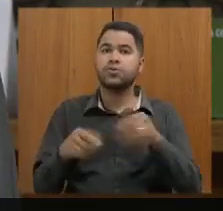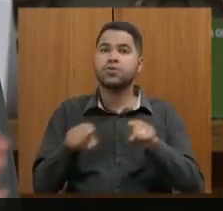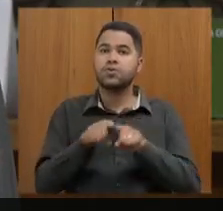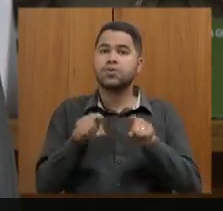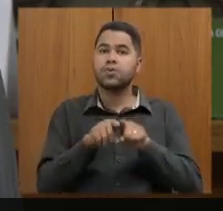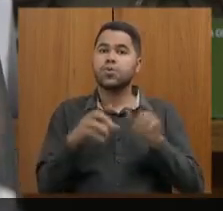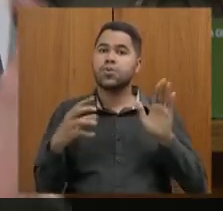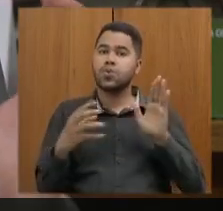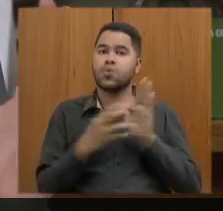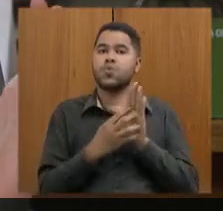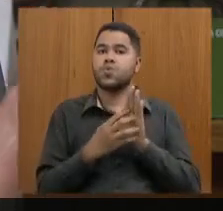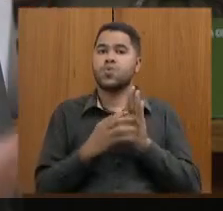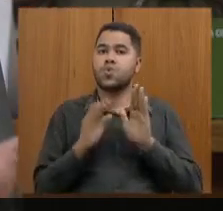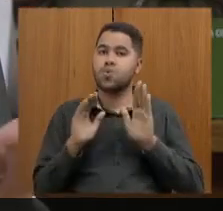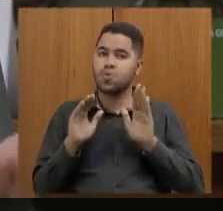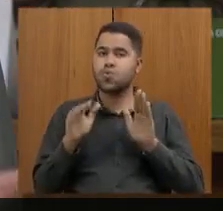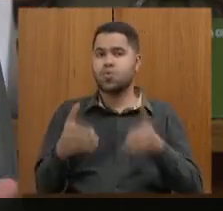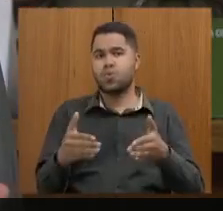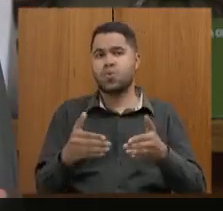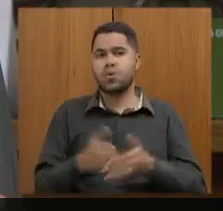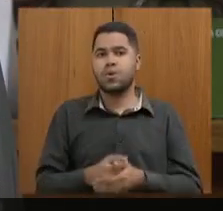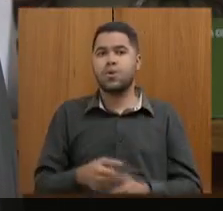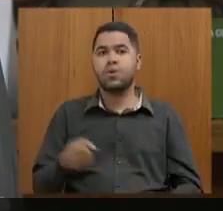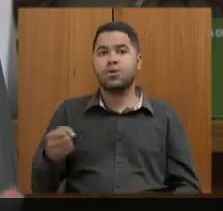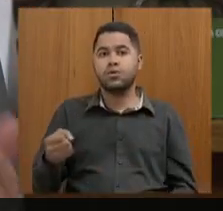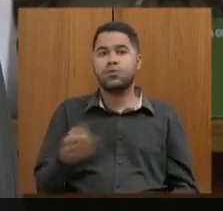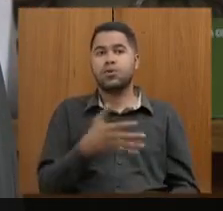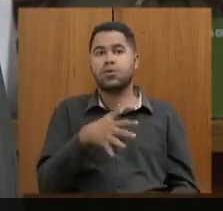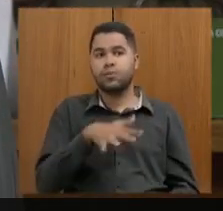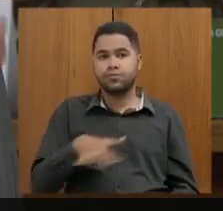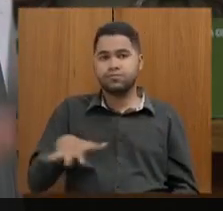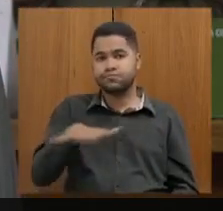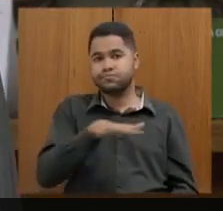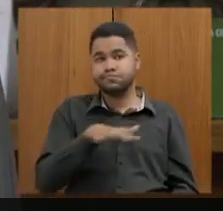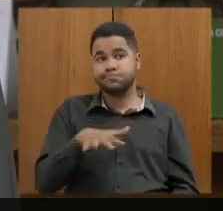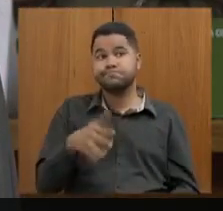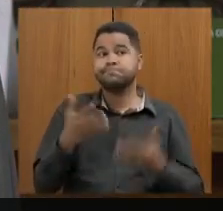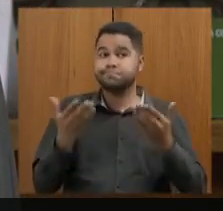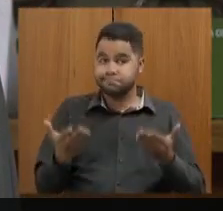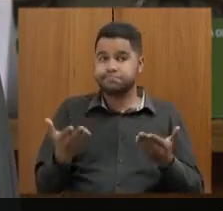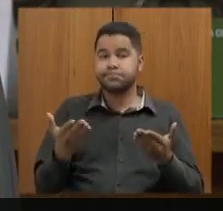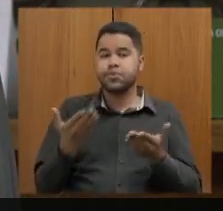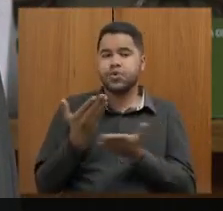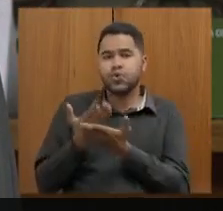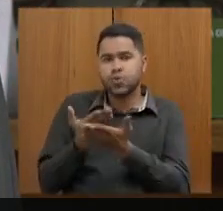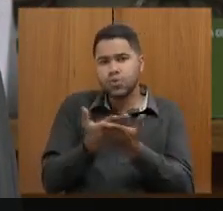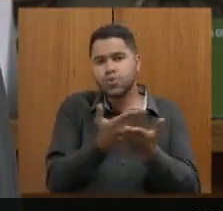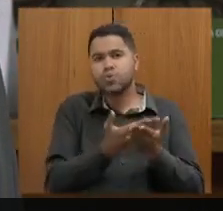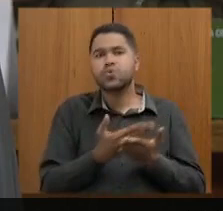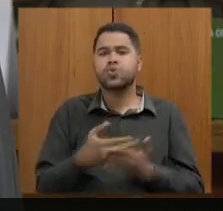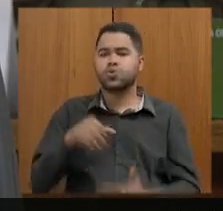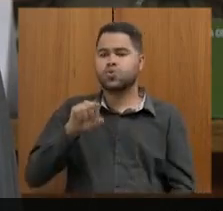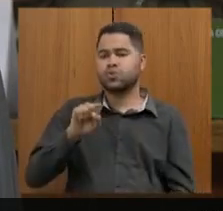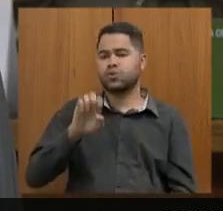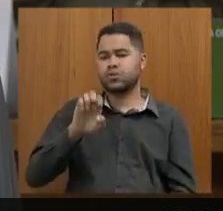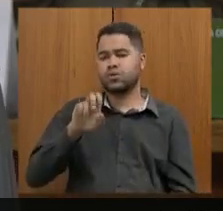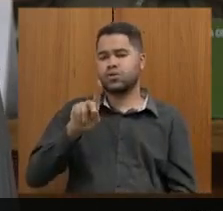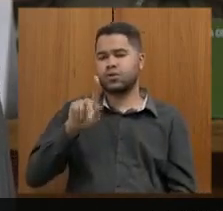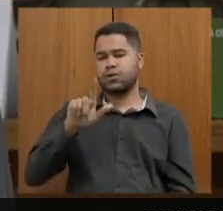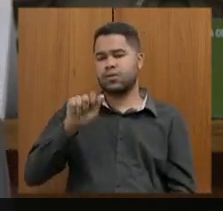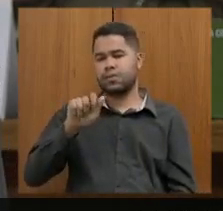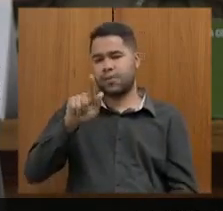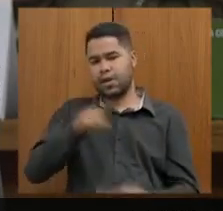concurso no que diz respeito a esse novo cenário. Isso, sim, está em estudo já pela CEPLAG, a Secretaria de